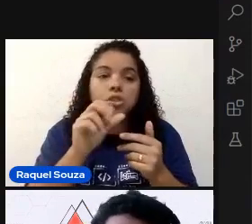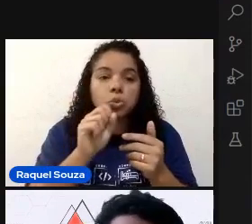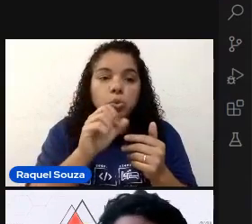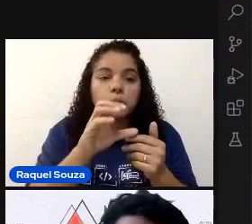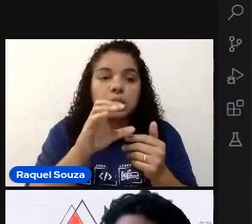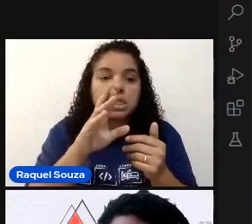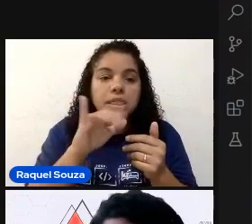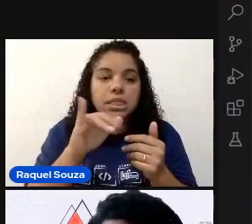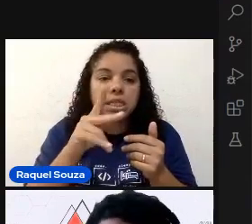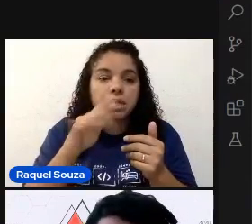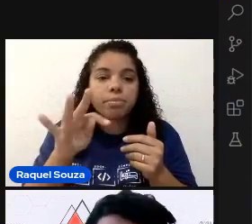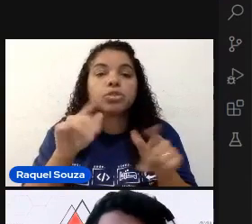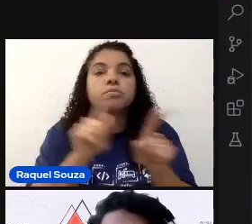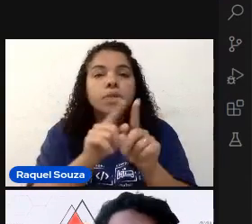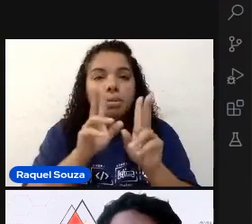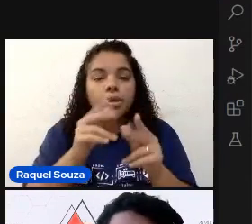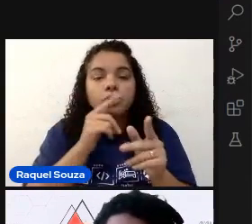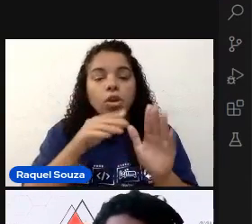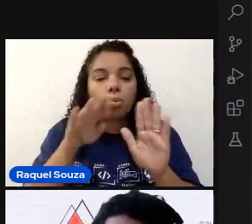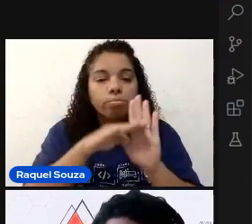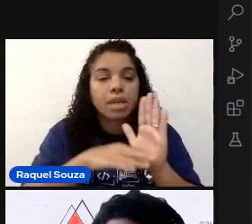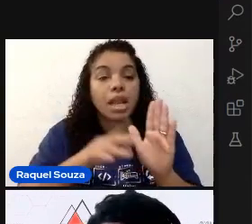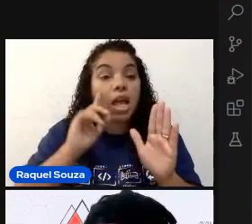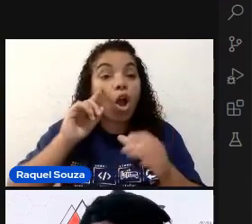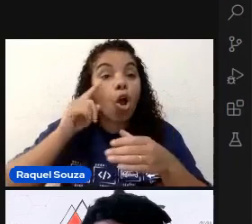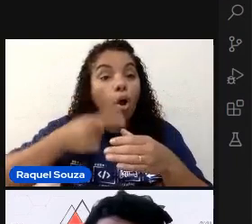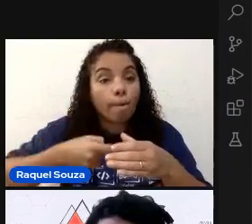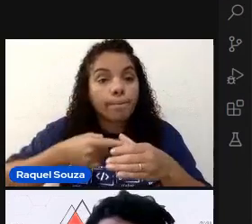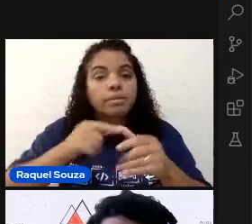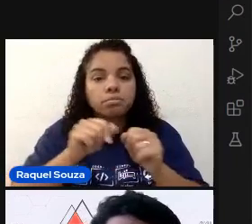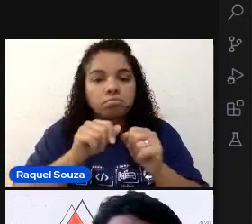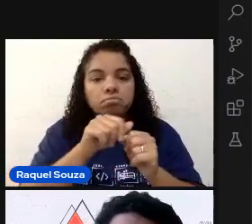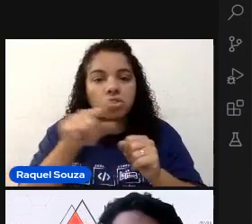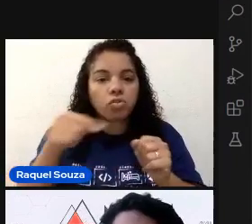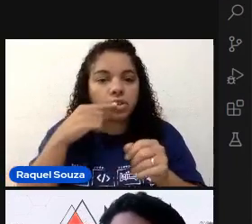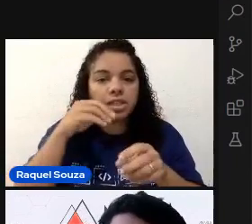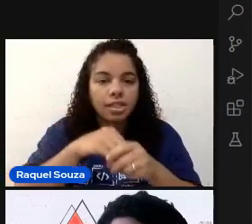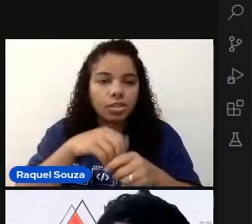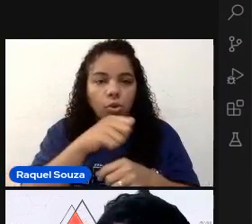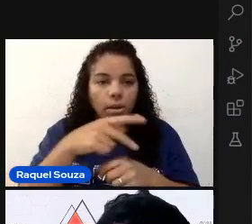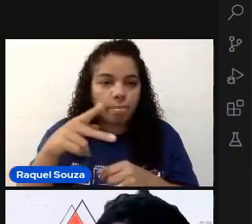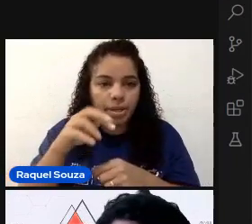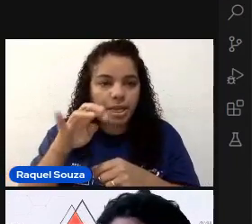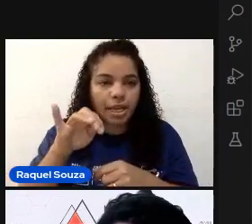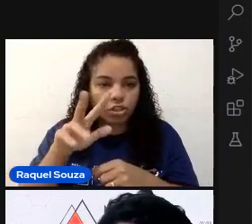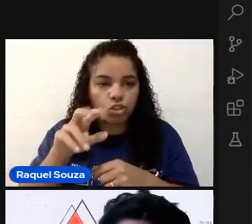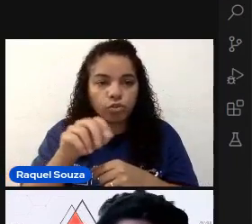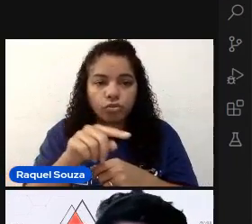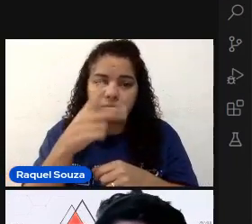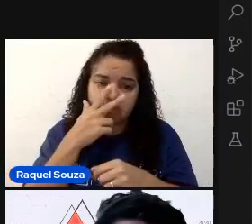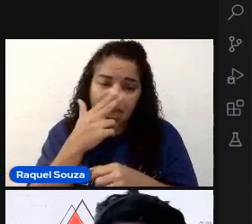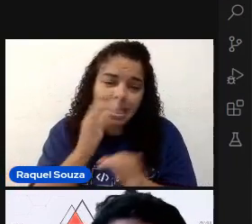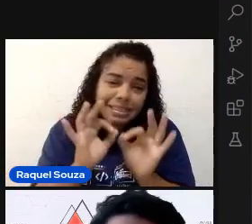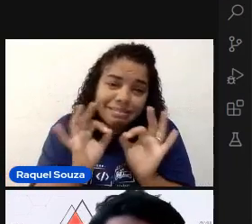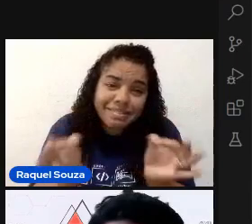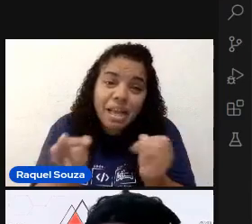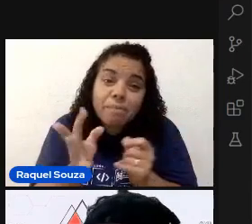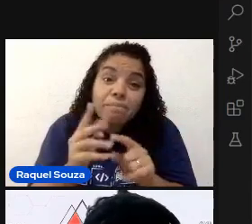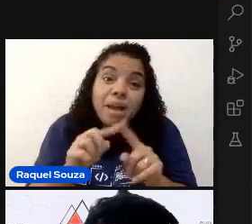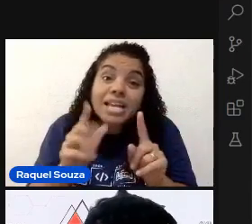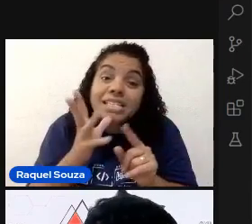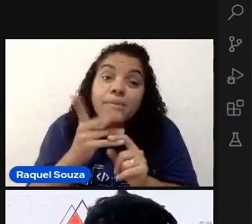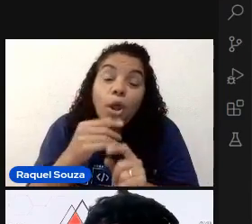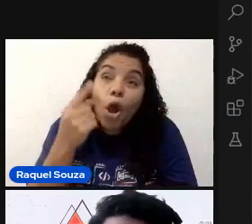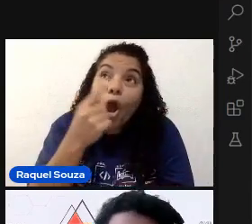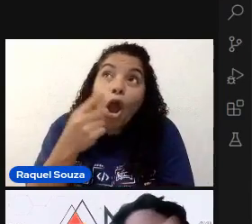Executando como se fosse uma lista de comandos. Que ele vai fazer ali no aplicativo. Parece simples, mas demorou muitas horas